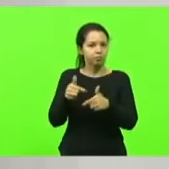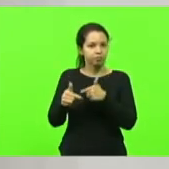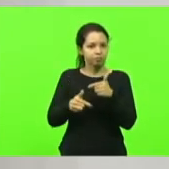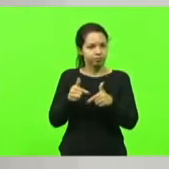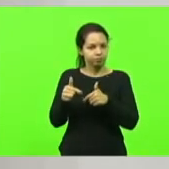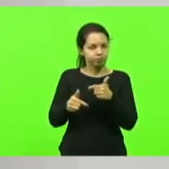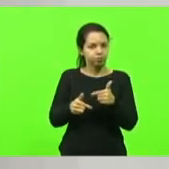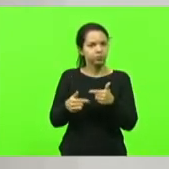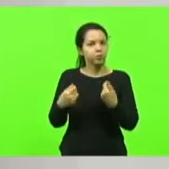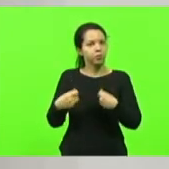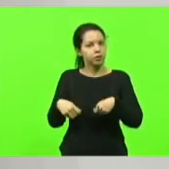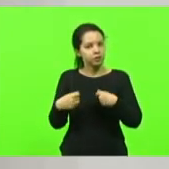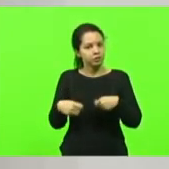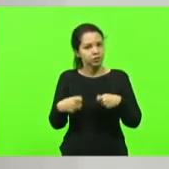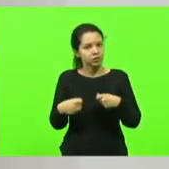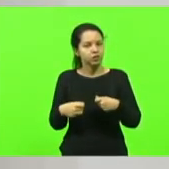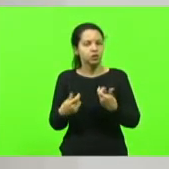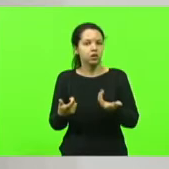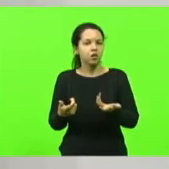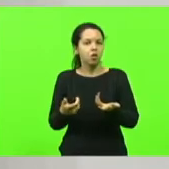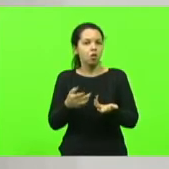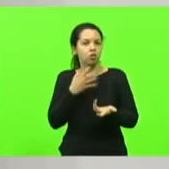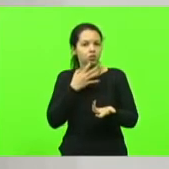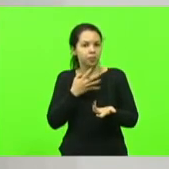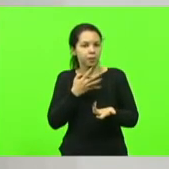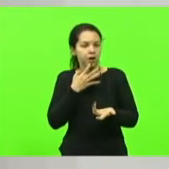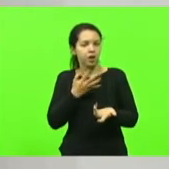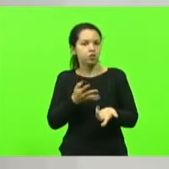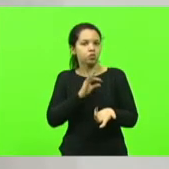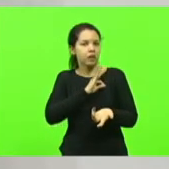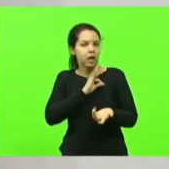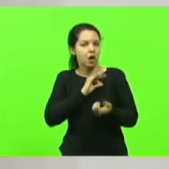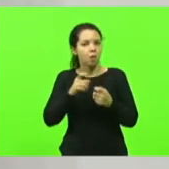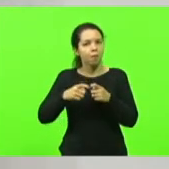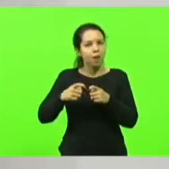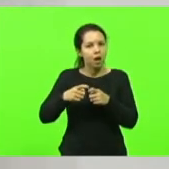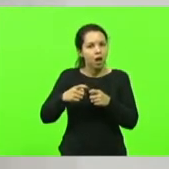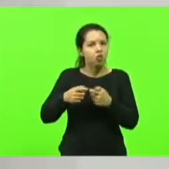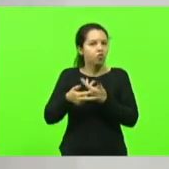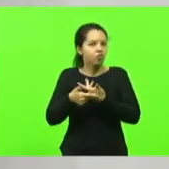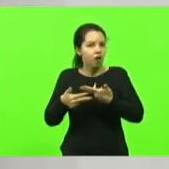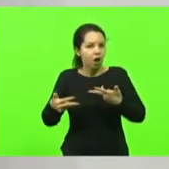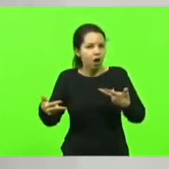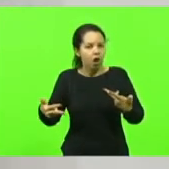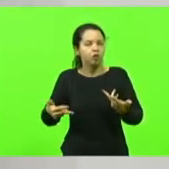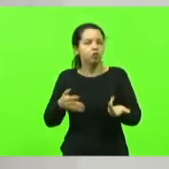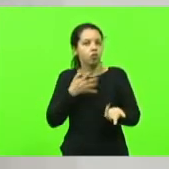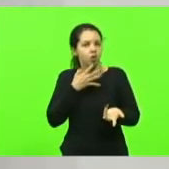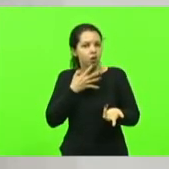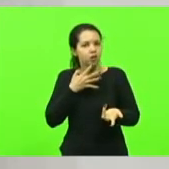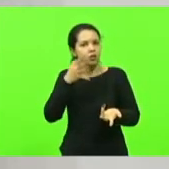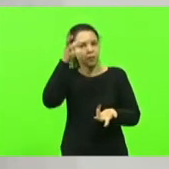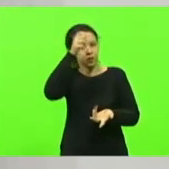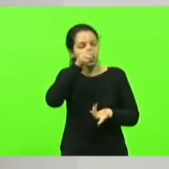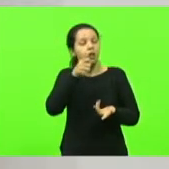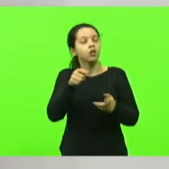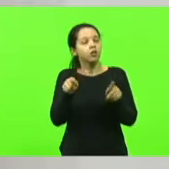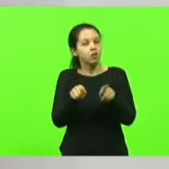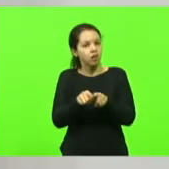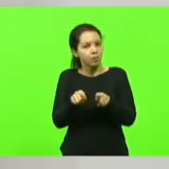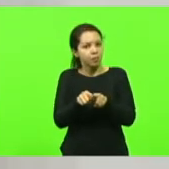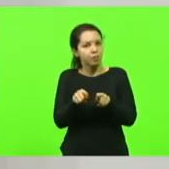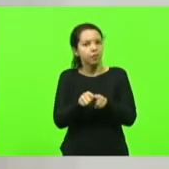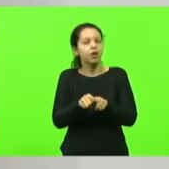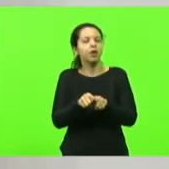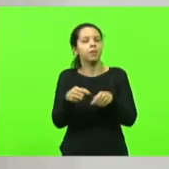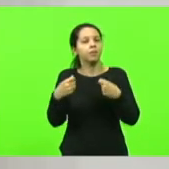técnicos, médicos necessários, tenha também conhecimento da linguagem de